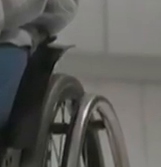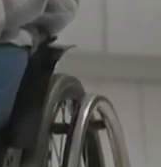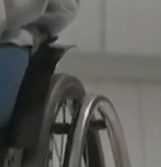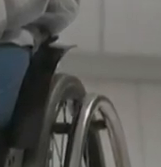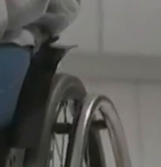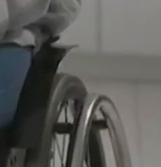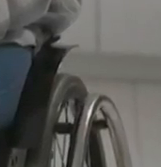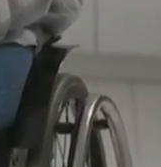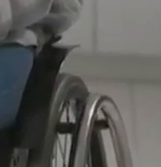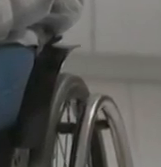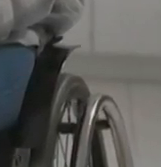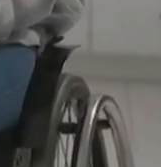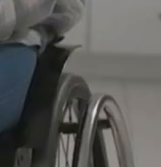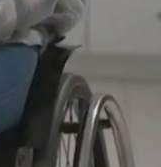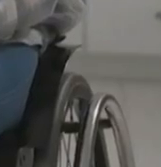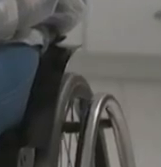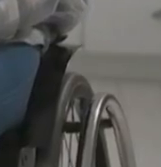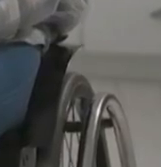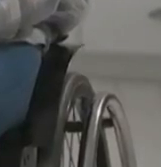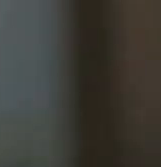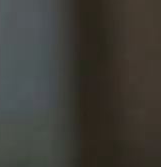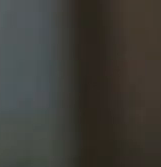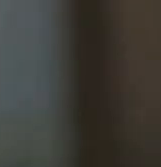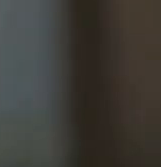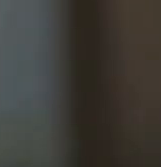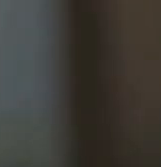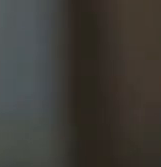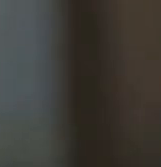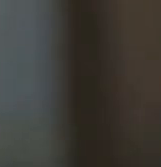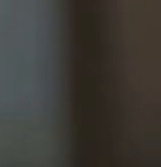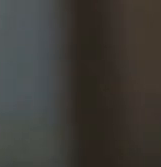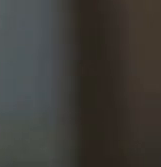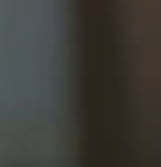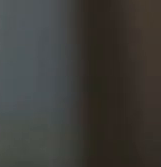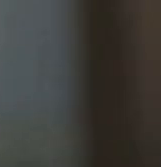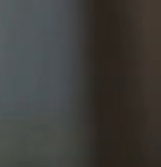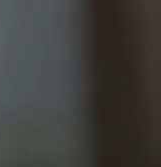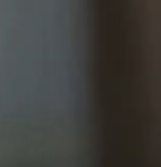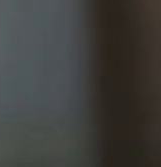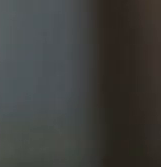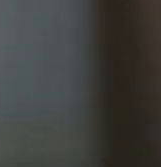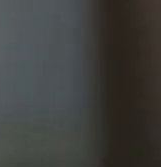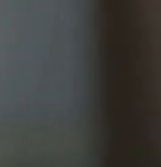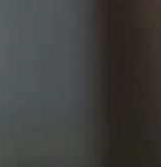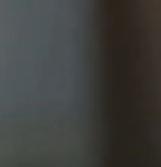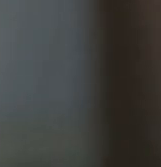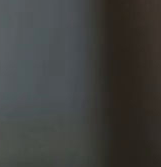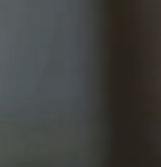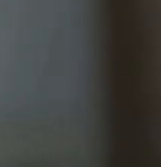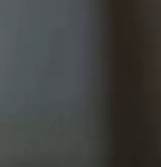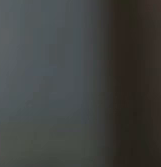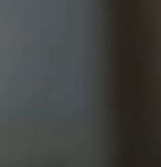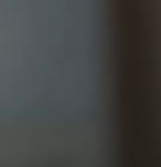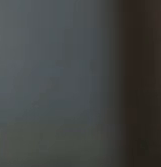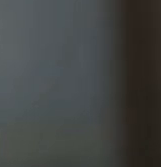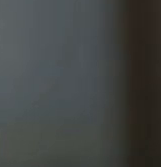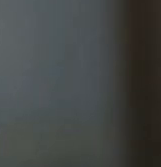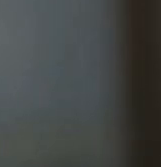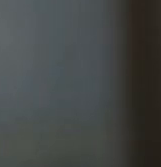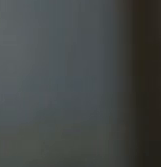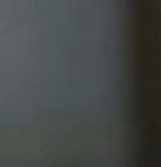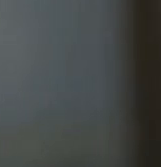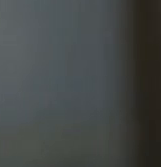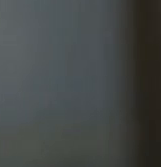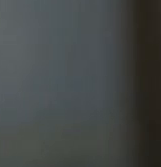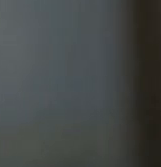as consequências do abandono em Santa Catarina o isolamento causado pela pandemia de covid-19 também